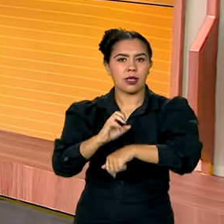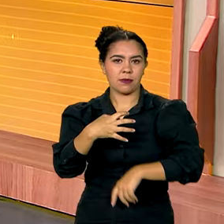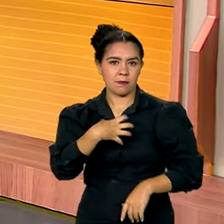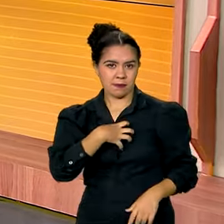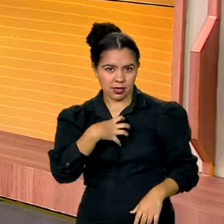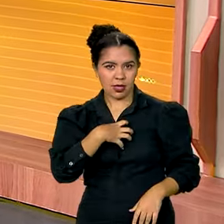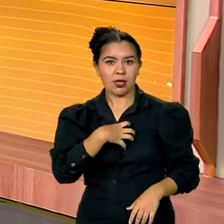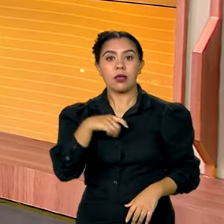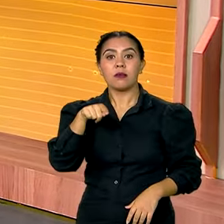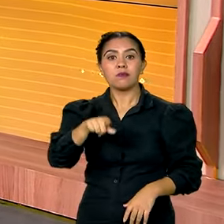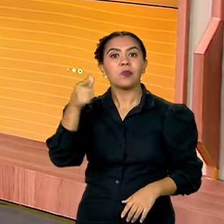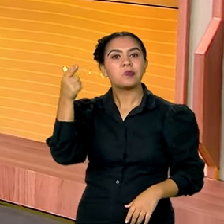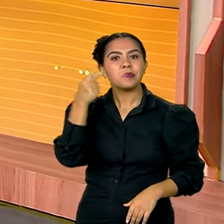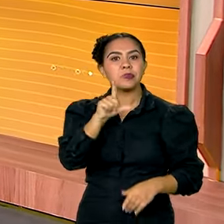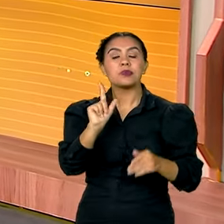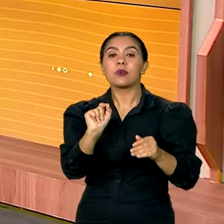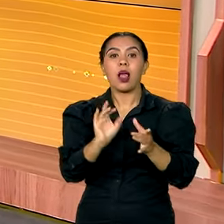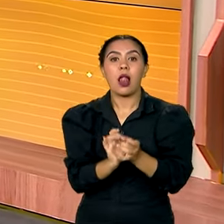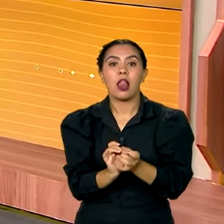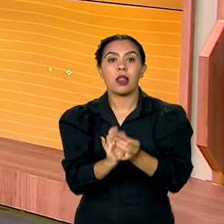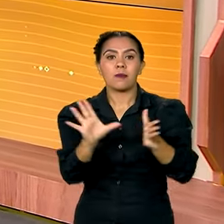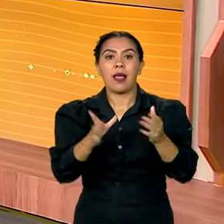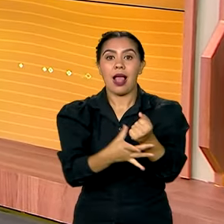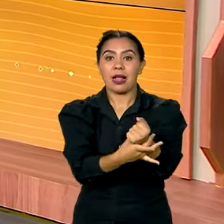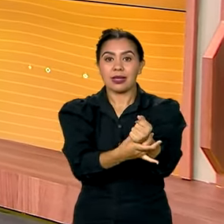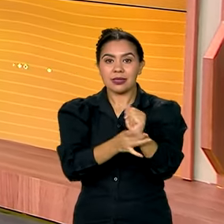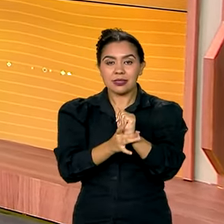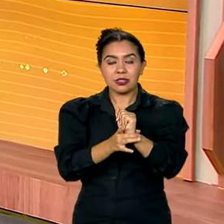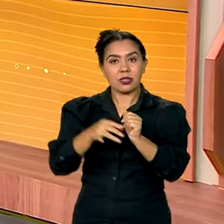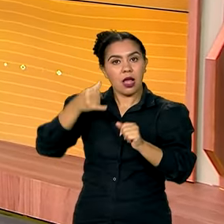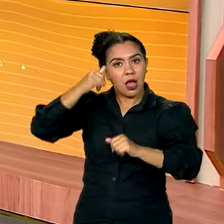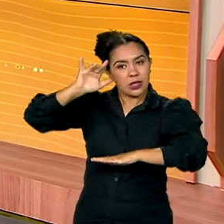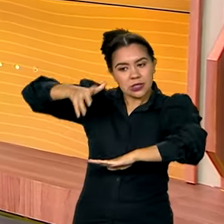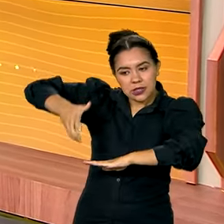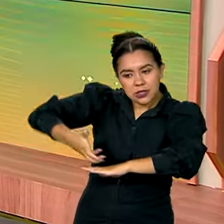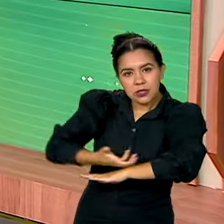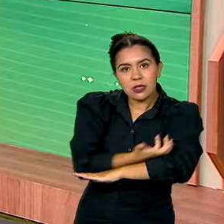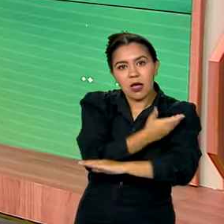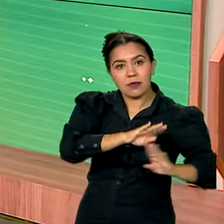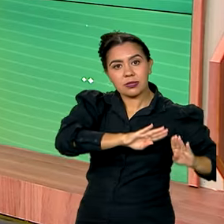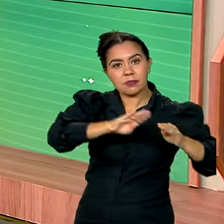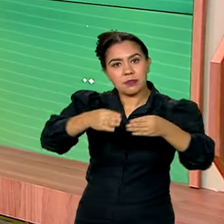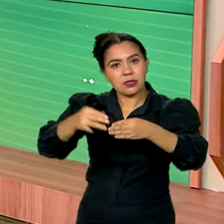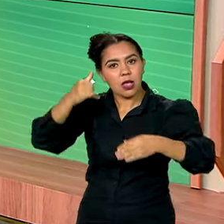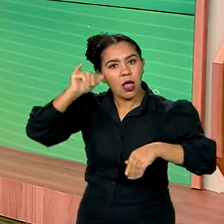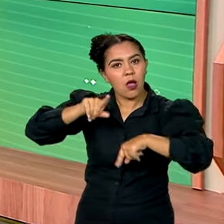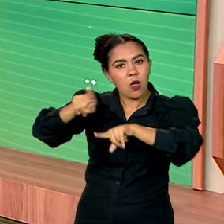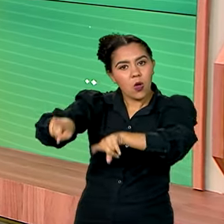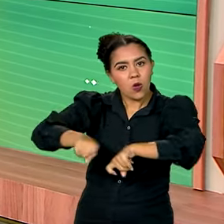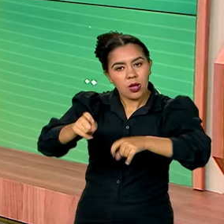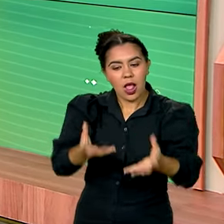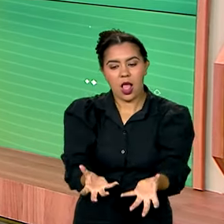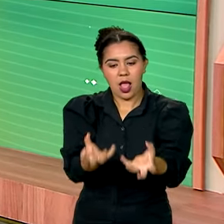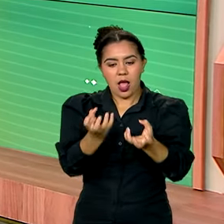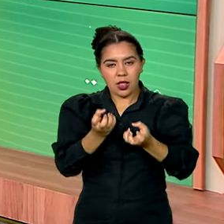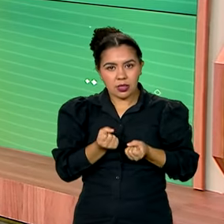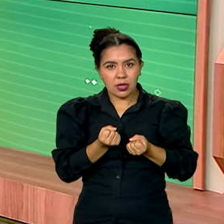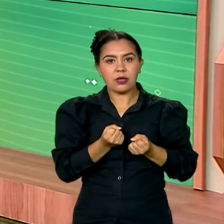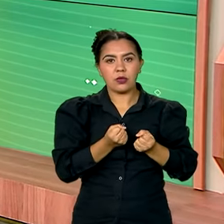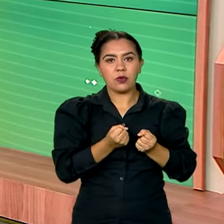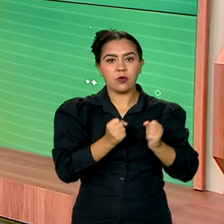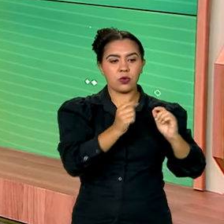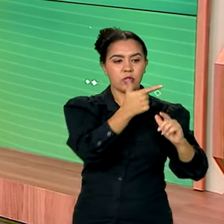tiveram liberado aí este mês o benefício Garantia Safra para agricultores que aderiram na Safra de 2022,